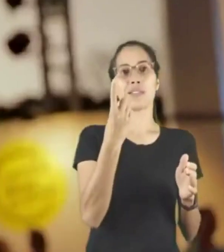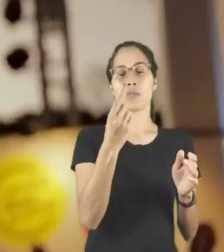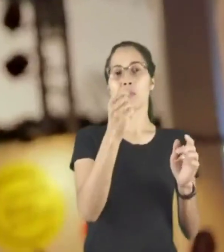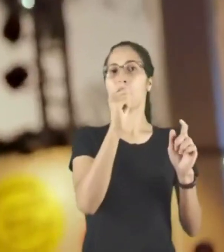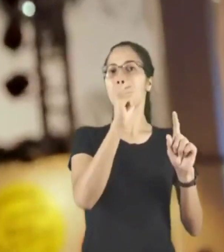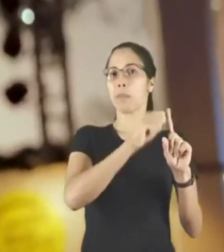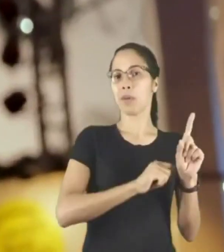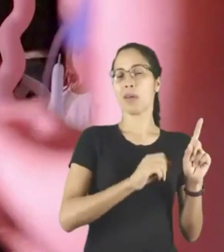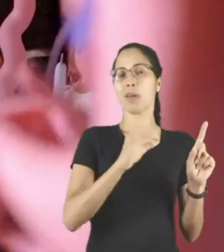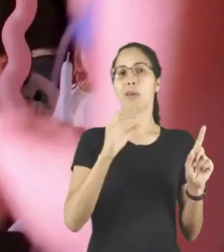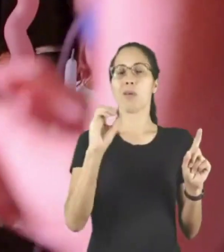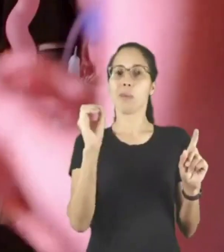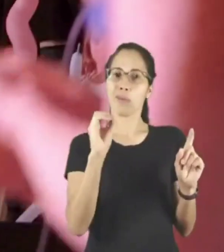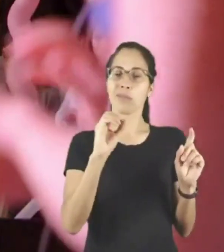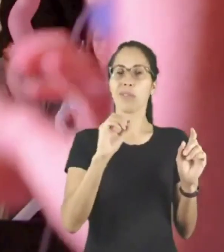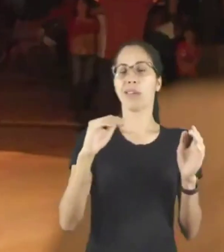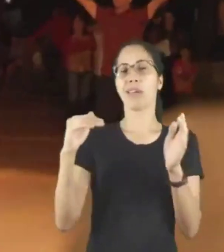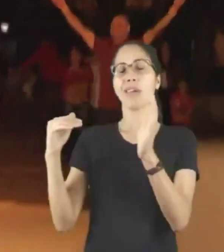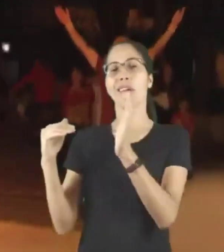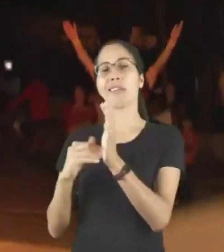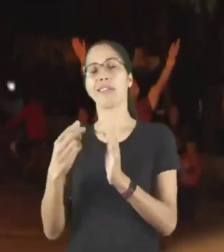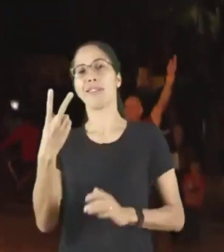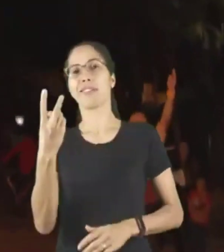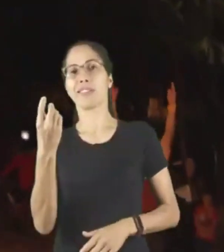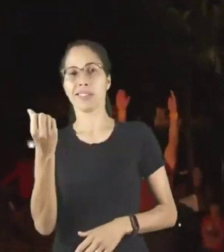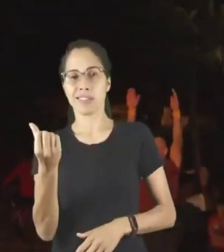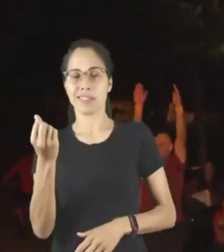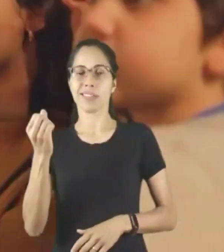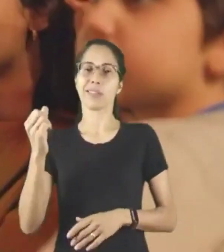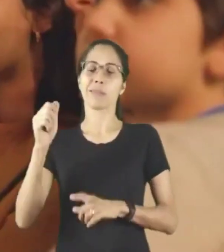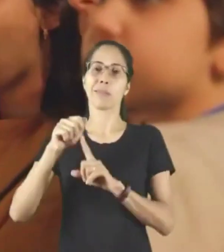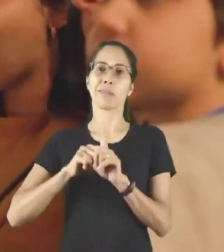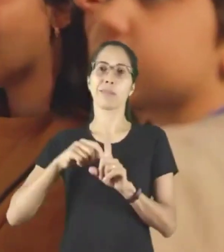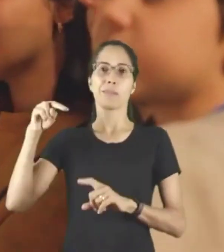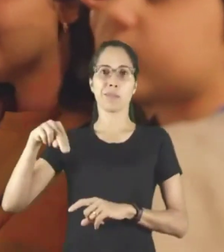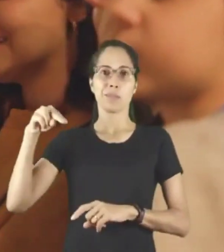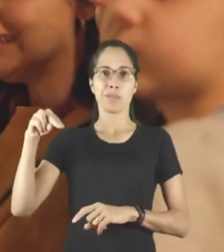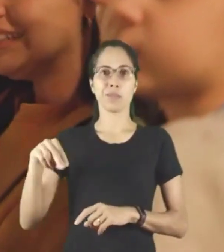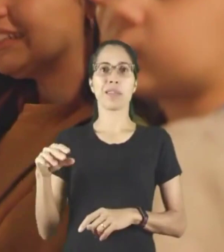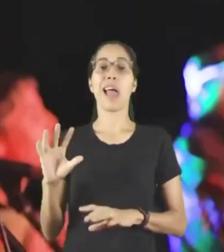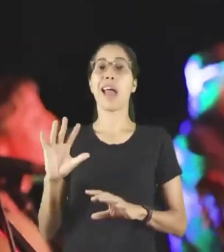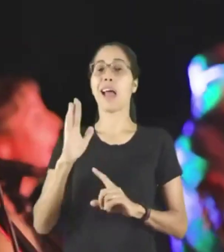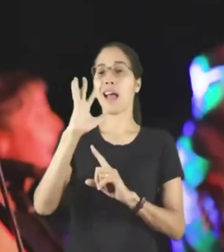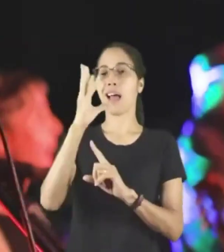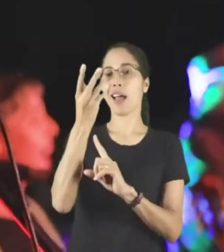levando a arte em suas diversas formas para 123 cidades paulistas.